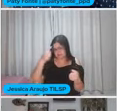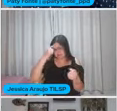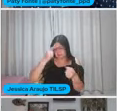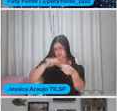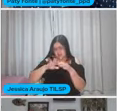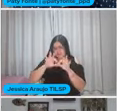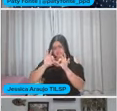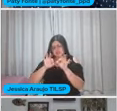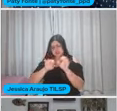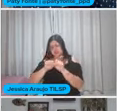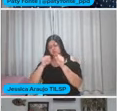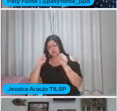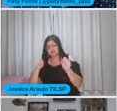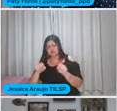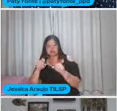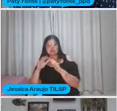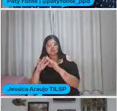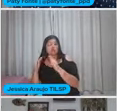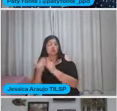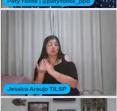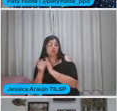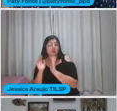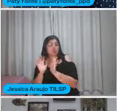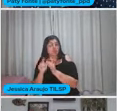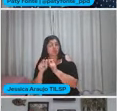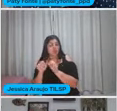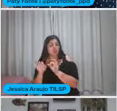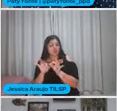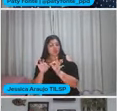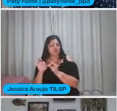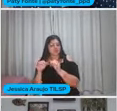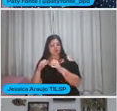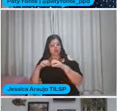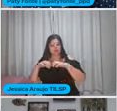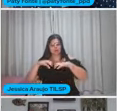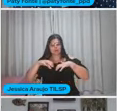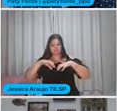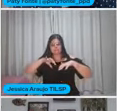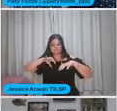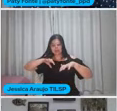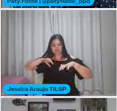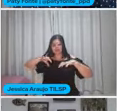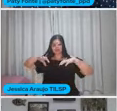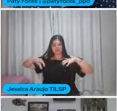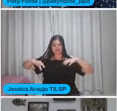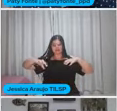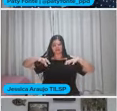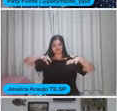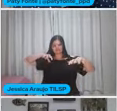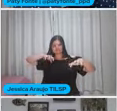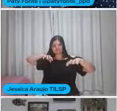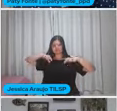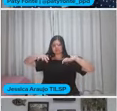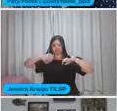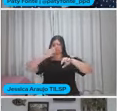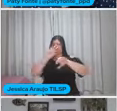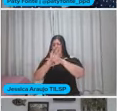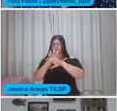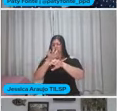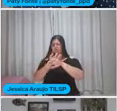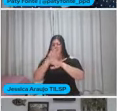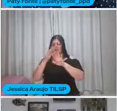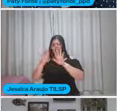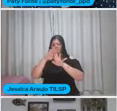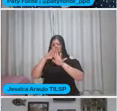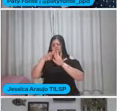estrutura da escola A escola Ela já é organizada De uma forma muito Estanque, né? De disciplinas Séries